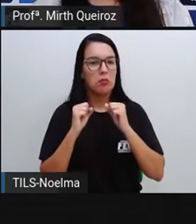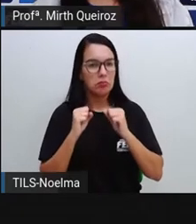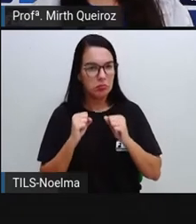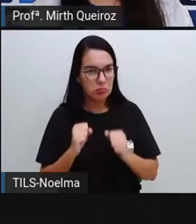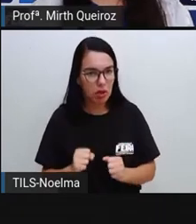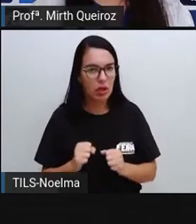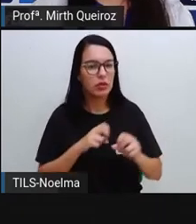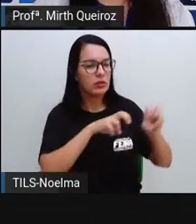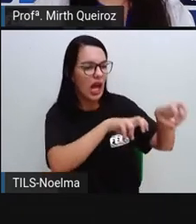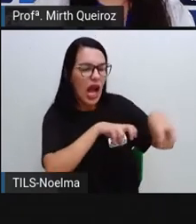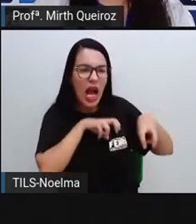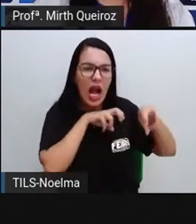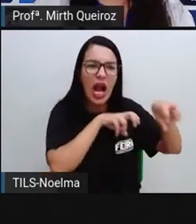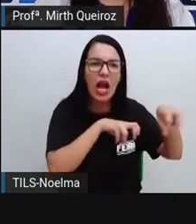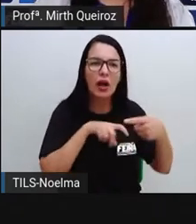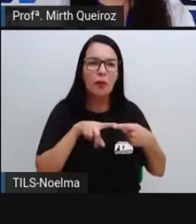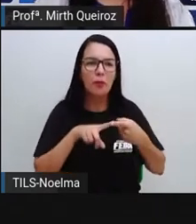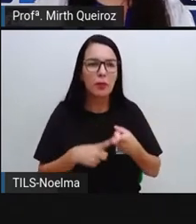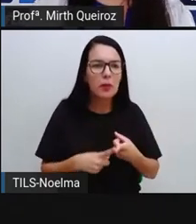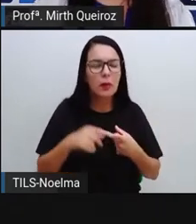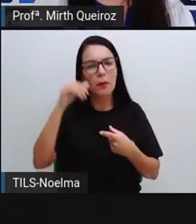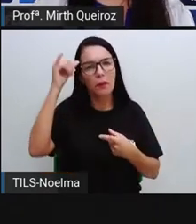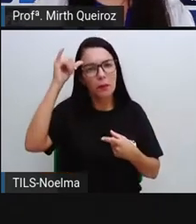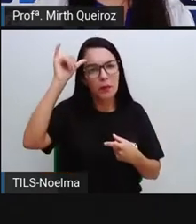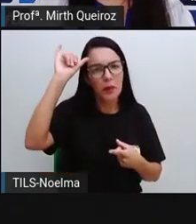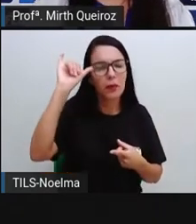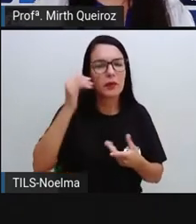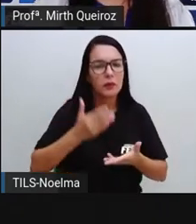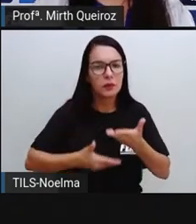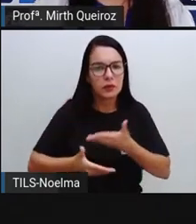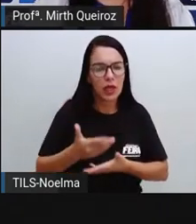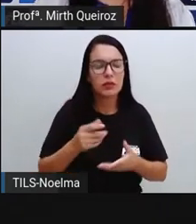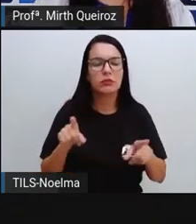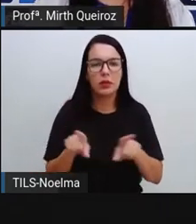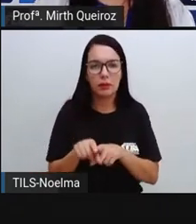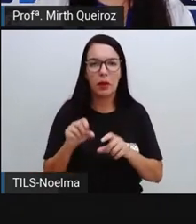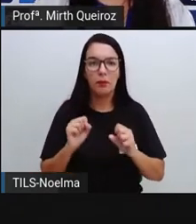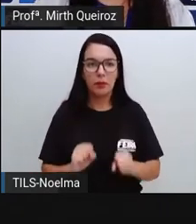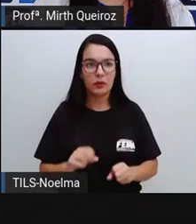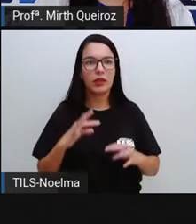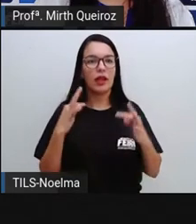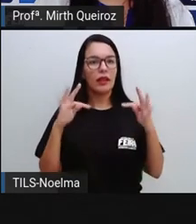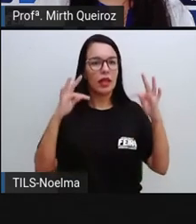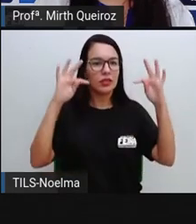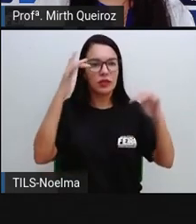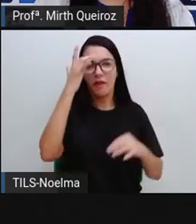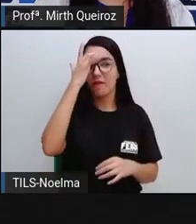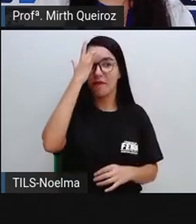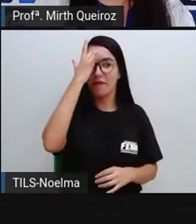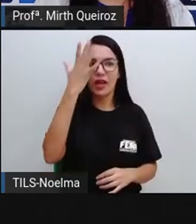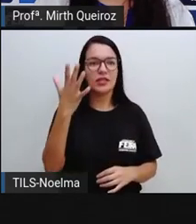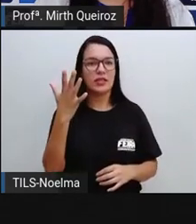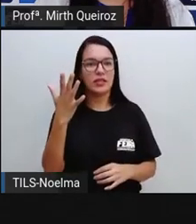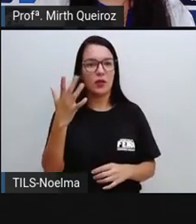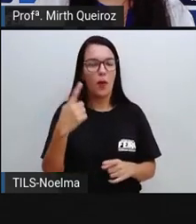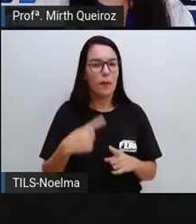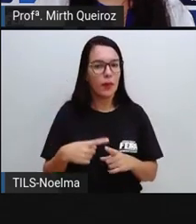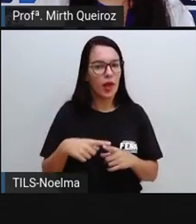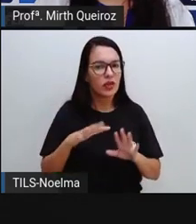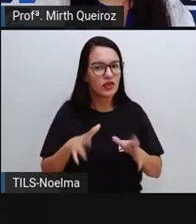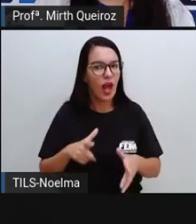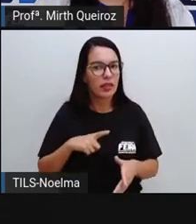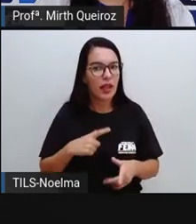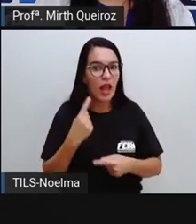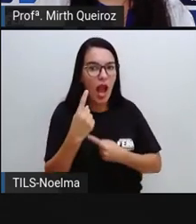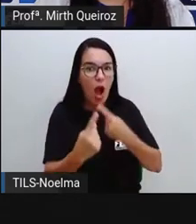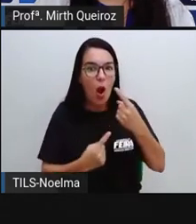da agropecuária, da agricultura, também vai acontecendo de forma mais facilitada, uma vez que a gente já tem alguns equipamentos,